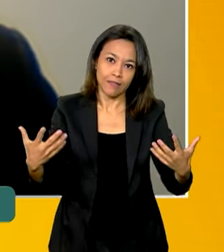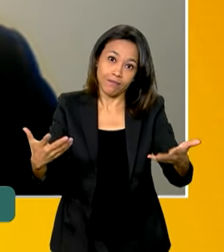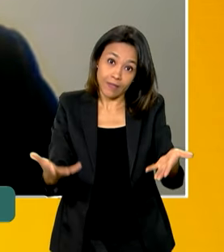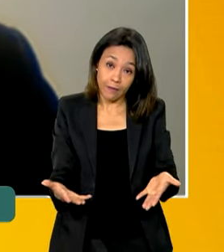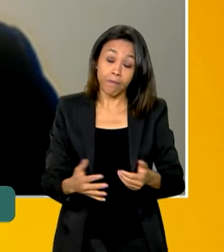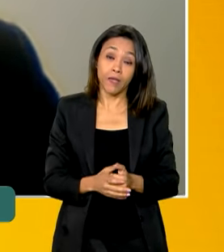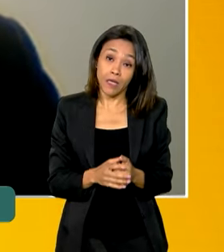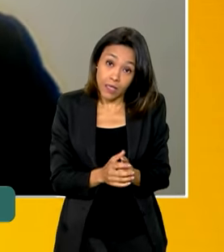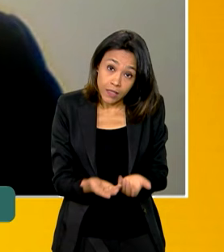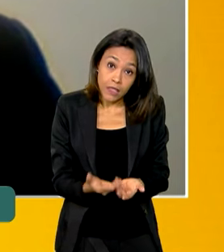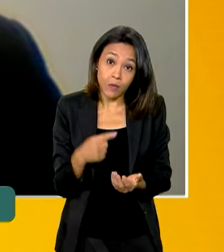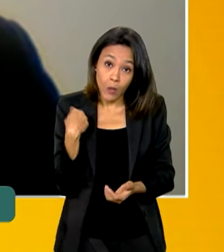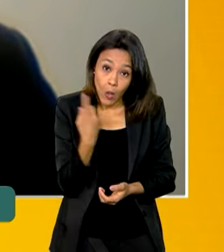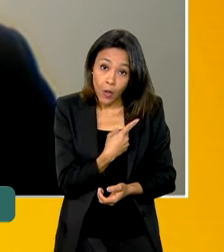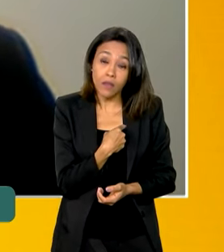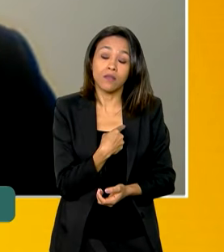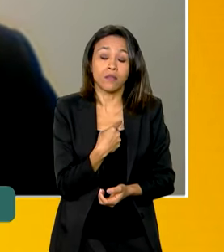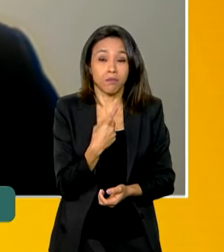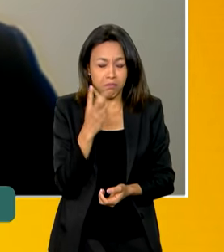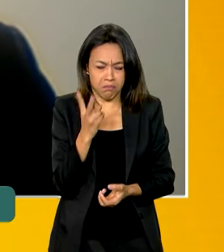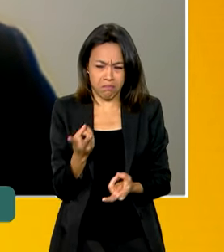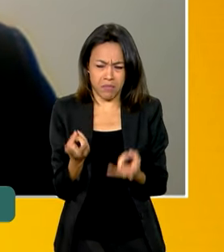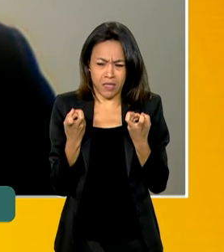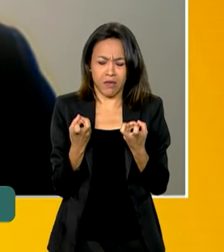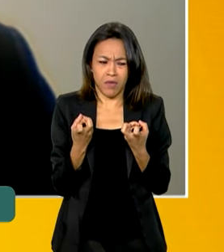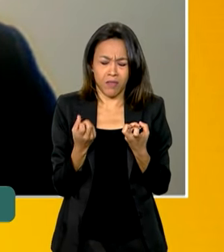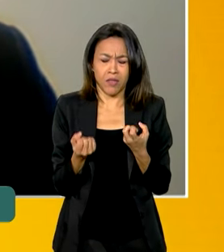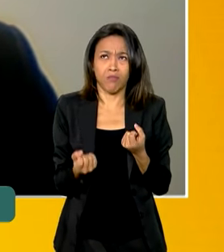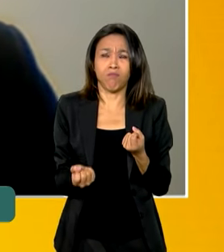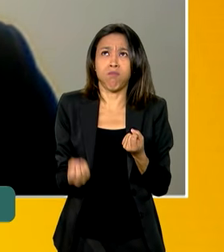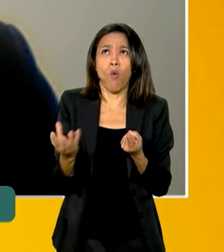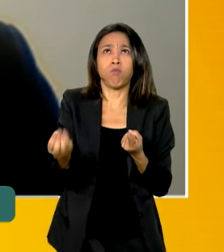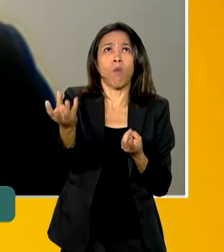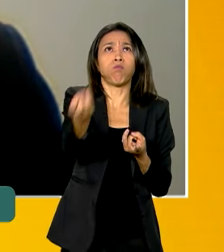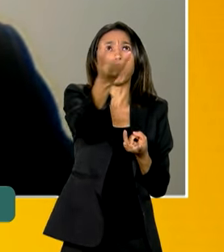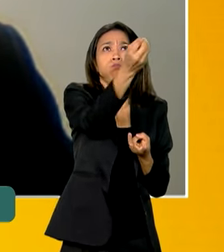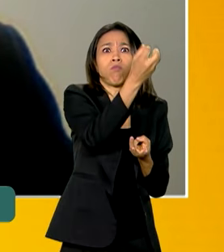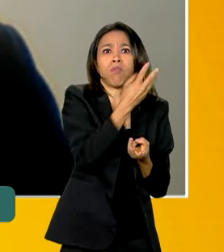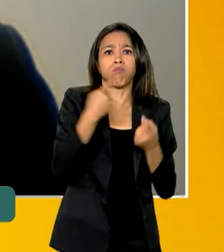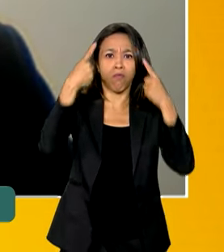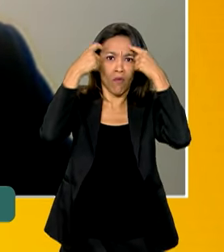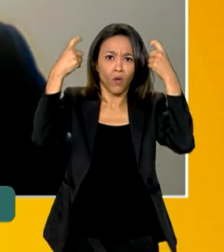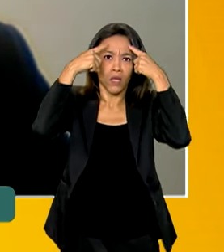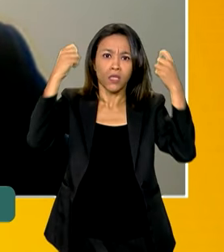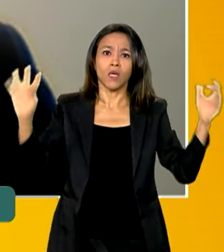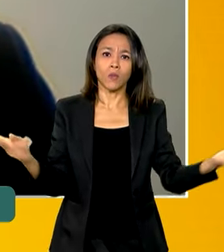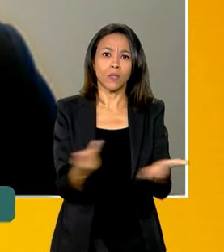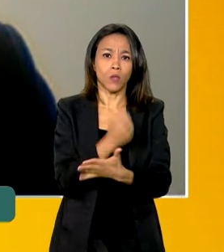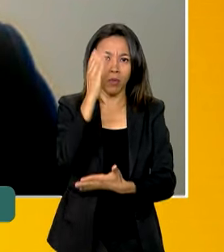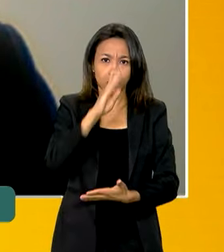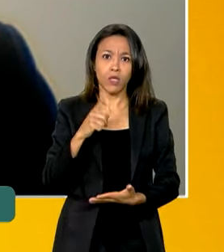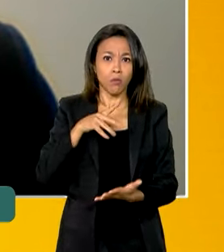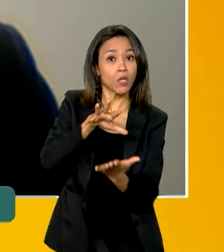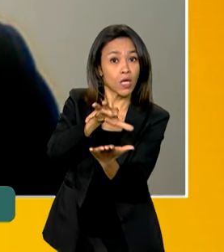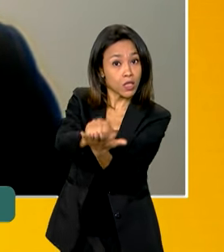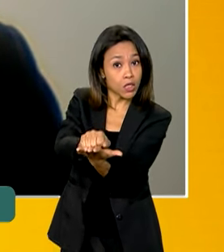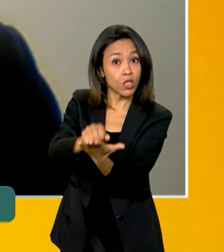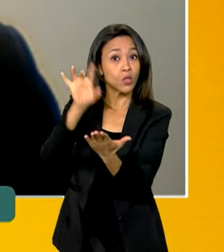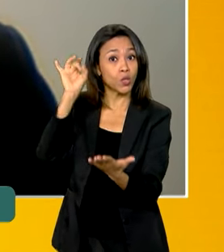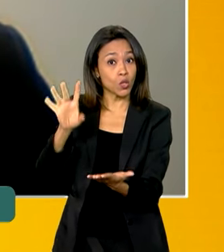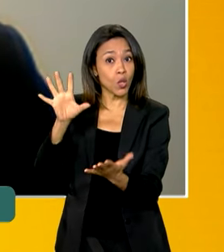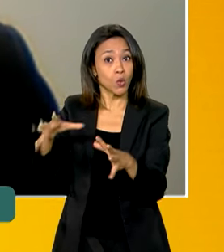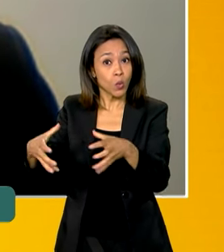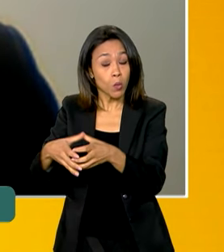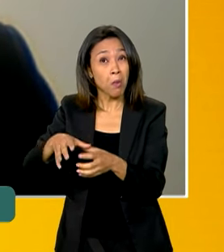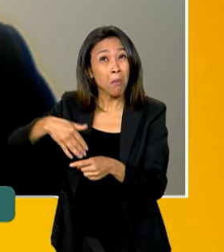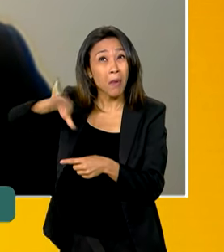país. Então, gente viu que o número de conflitos no Brasil, a gente tem alguns dados estatísticos do ano passado, nós tivemos só no âmbito do Ministério dos Povos